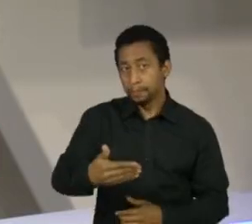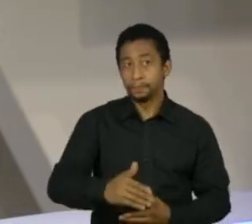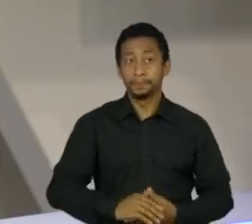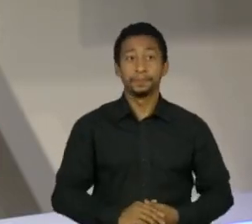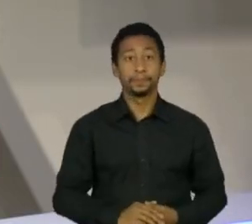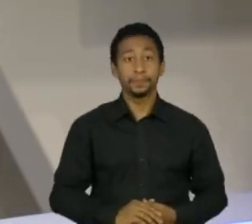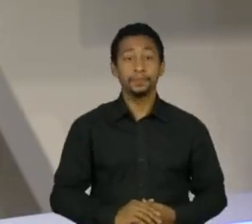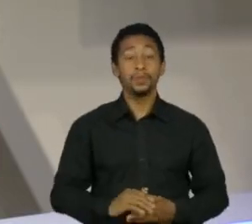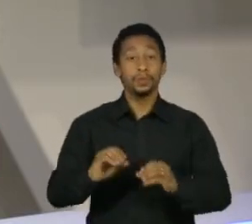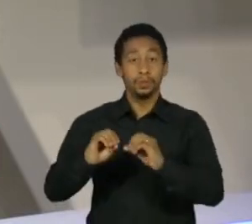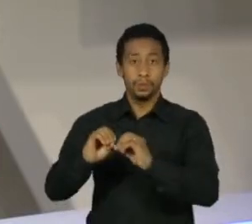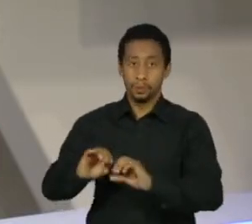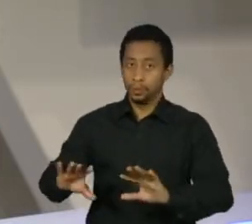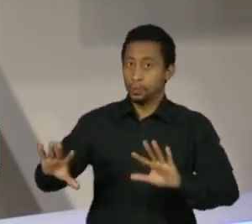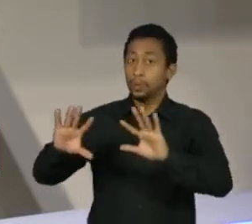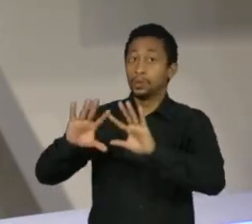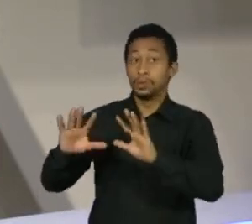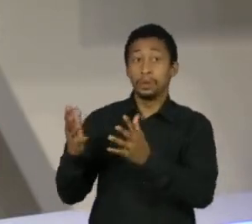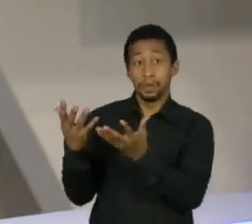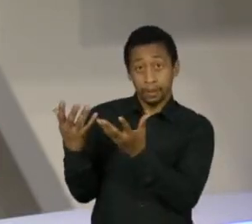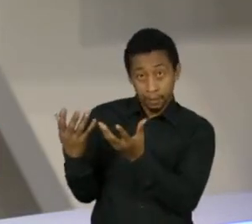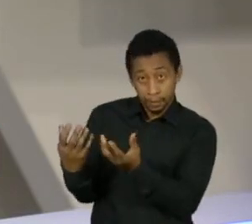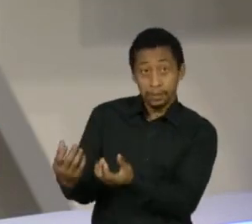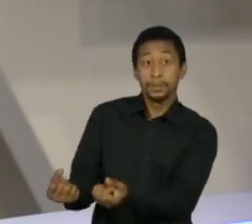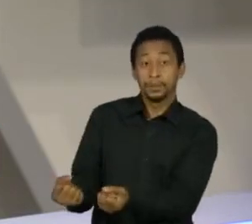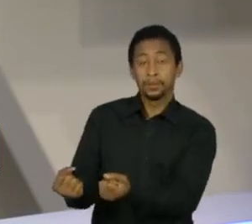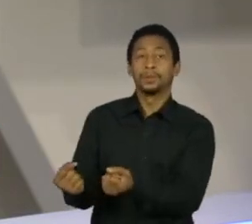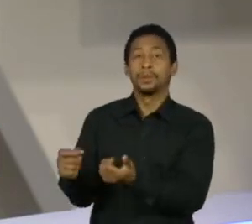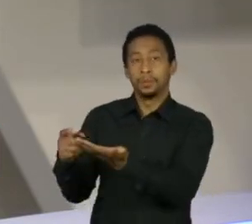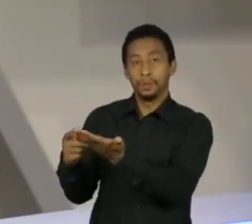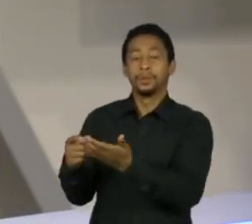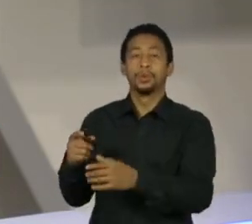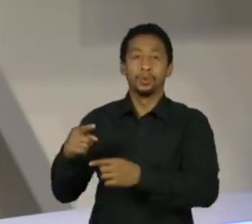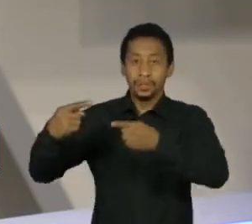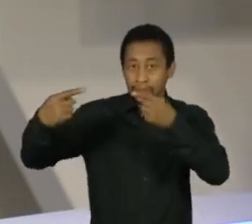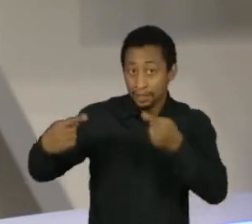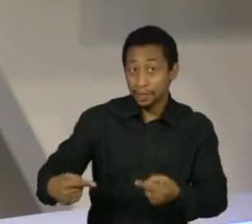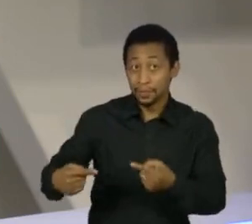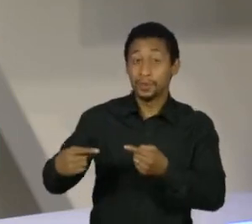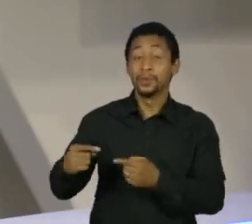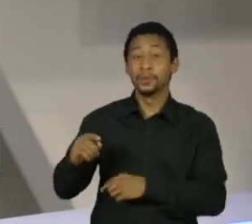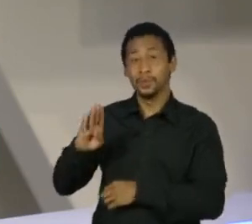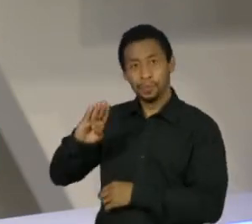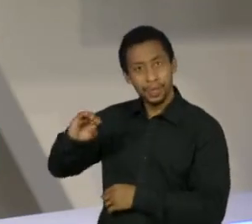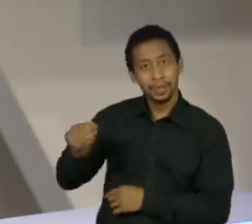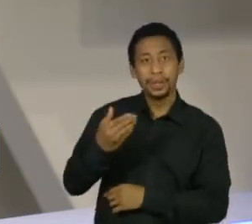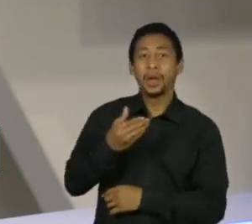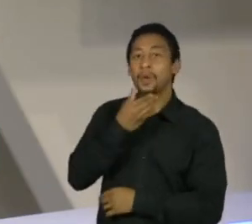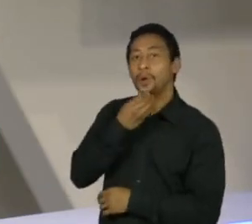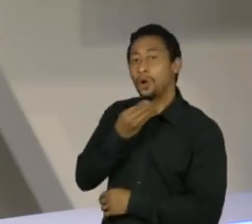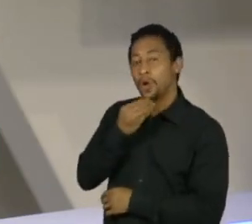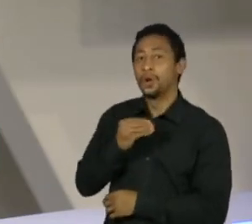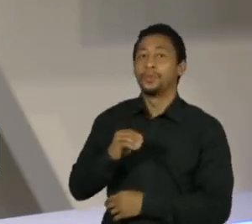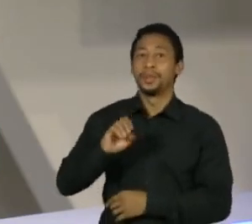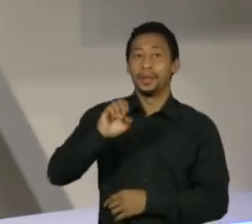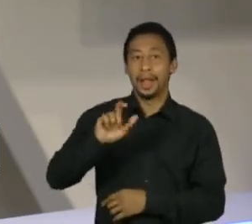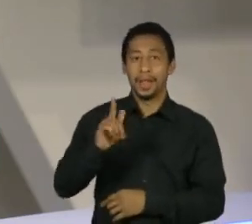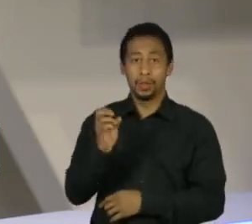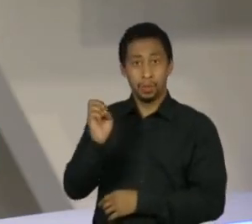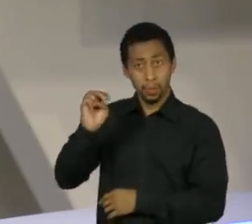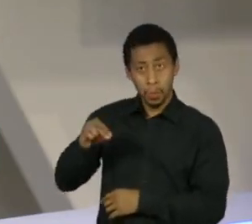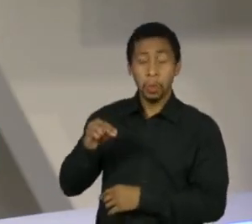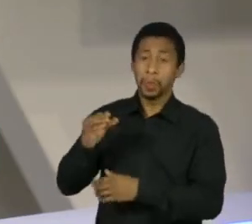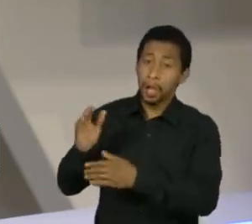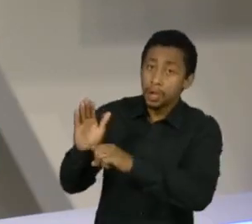A Organização das Nações Unidas aceitou o desafio do bilionário Elon Musk e apresentou um plano para evitar milhares de mortes por fome em